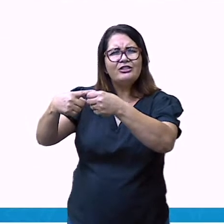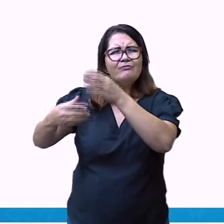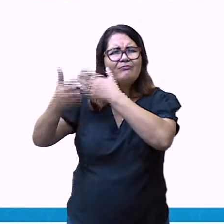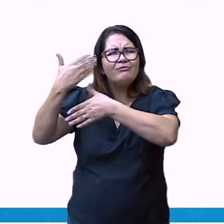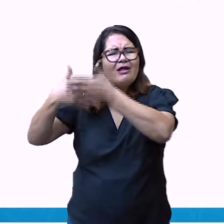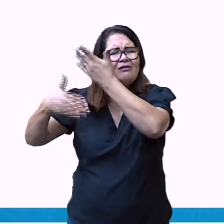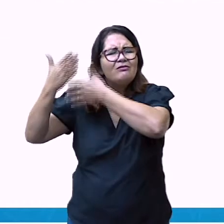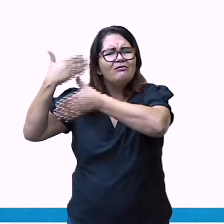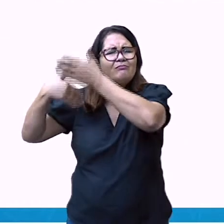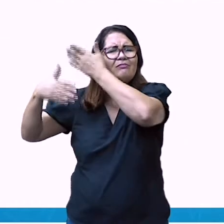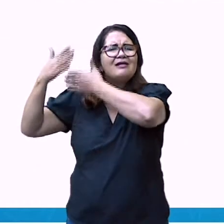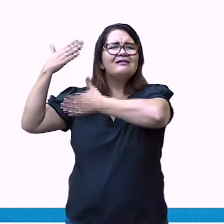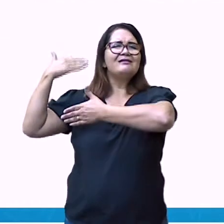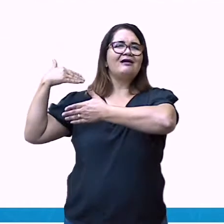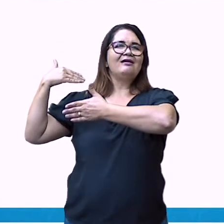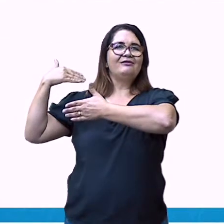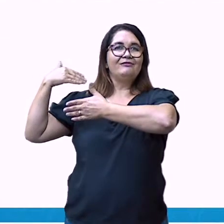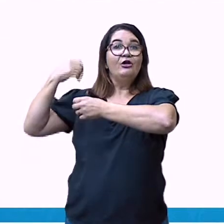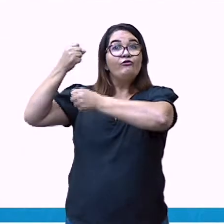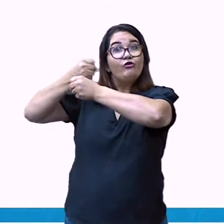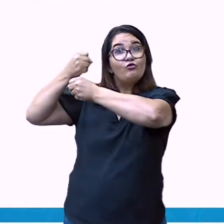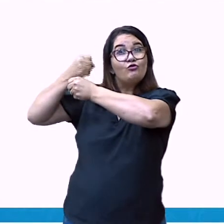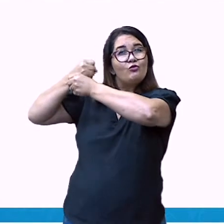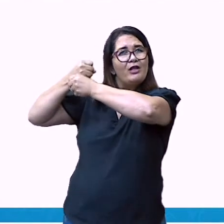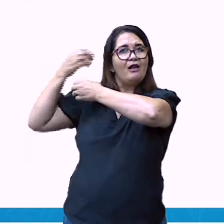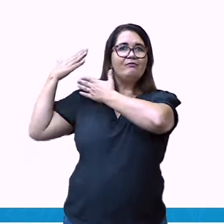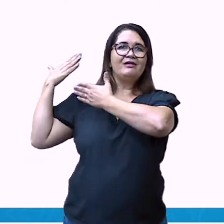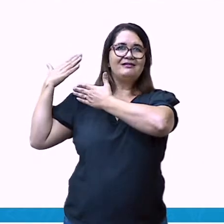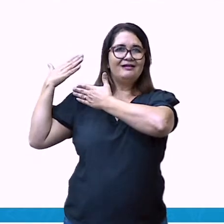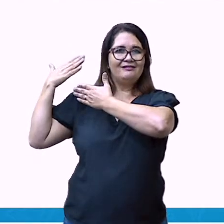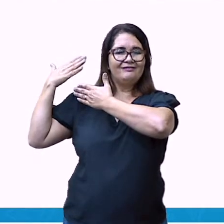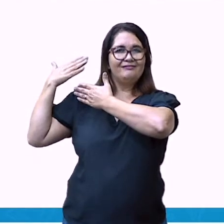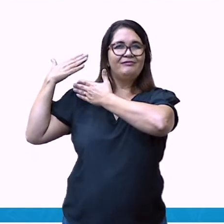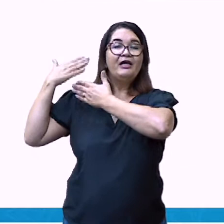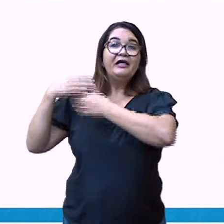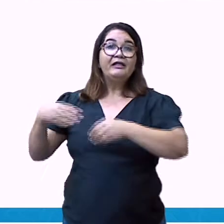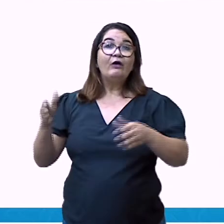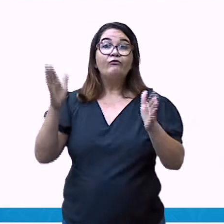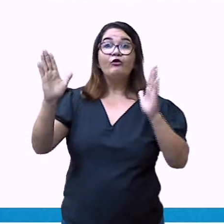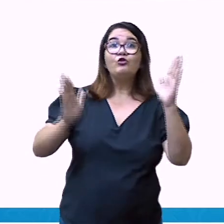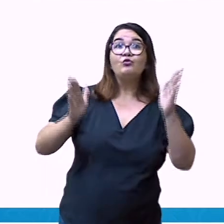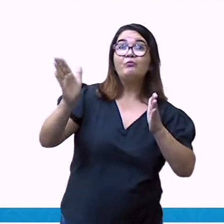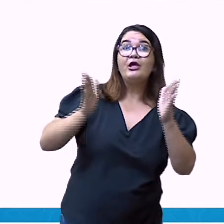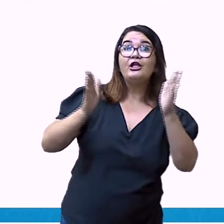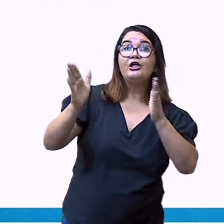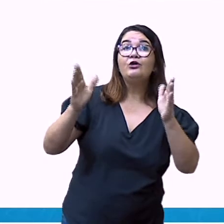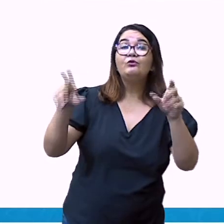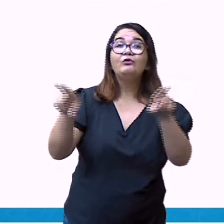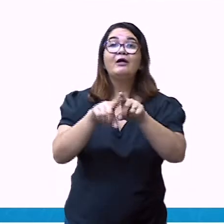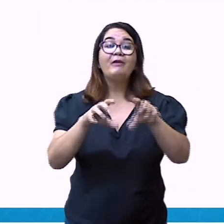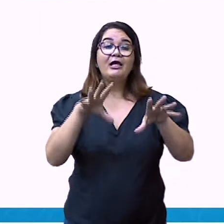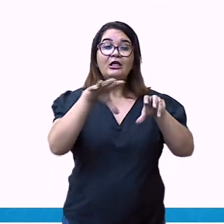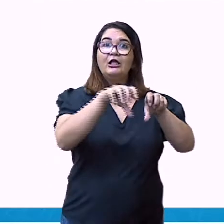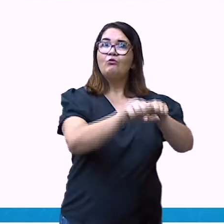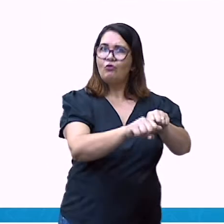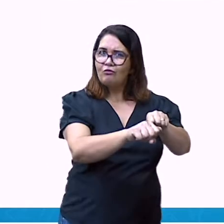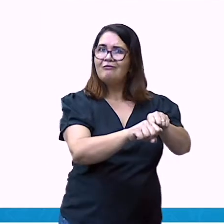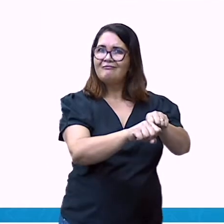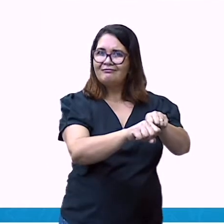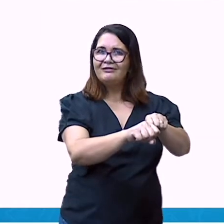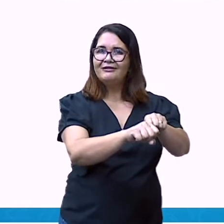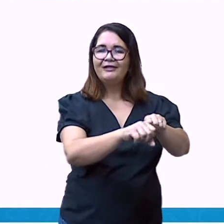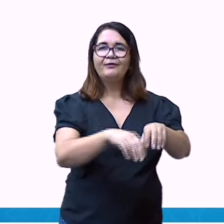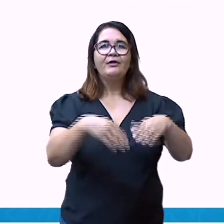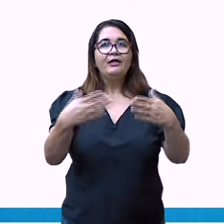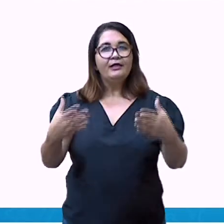ainda preserva as casas do período colonial em seu centro histórico, conhecida como